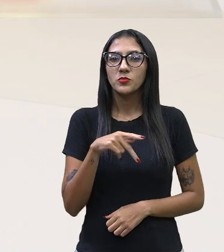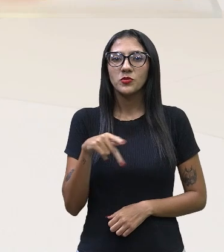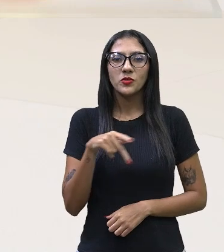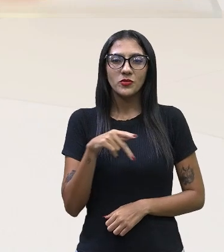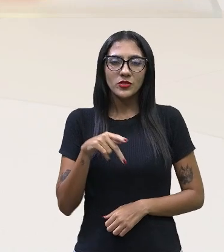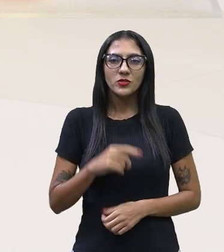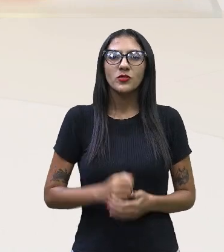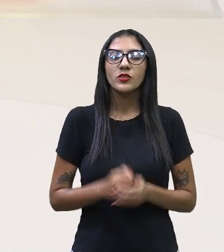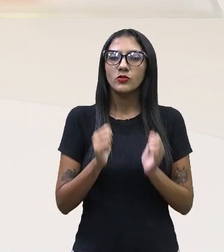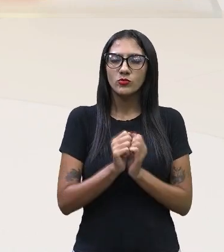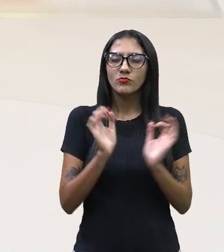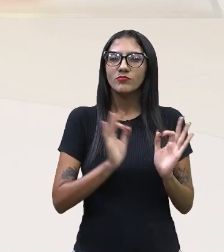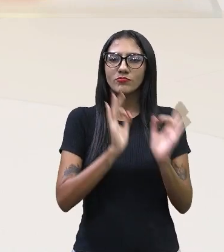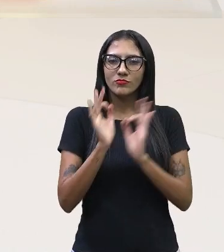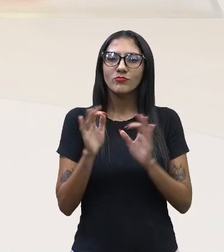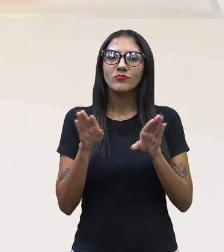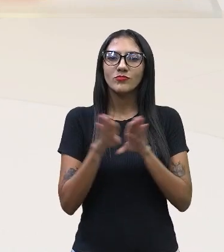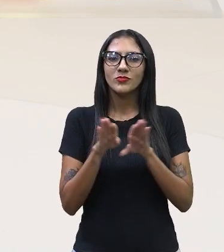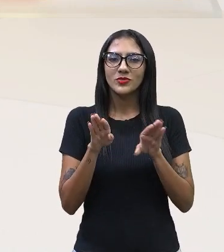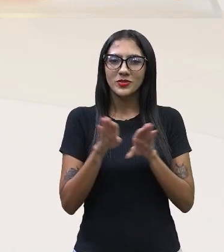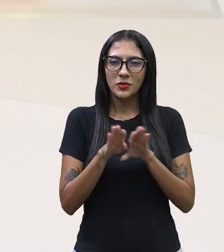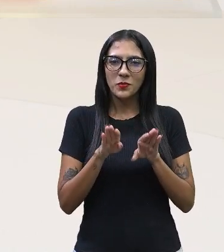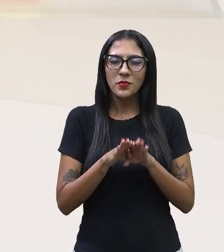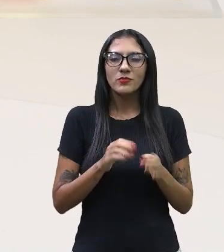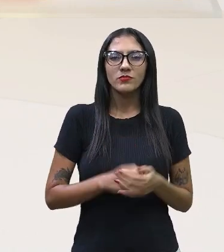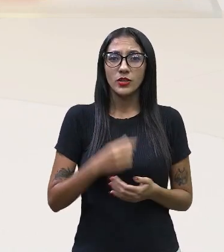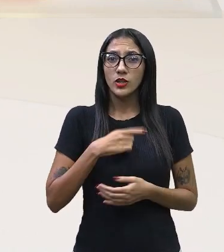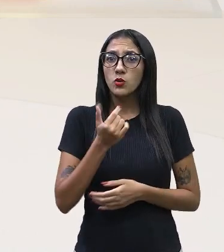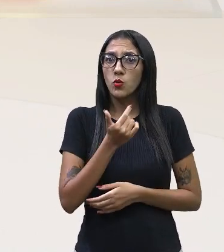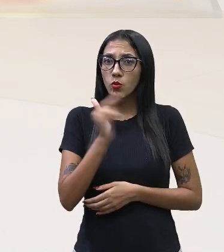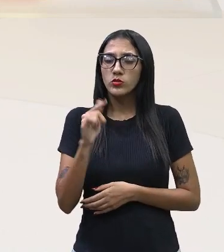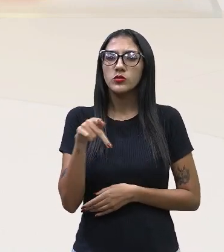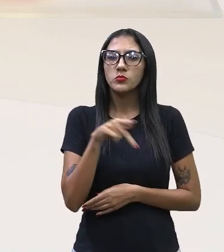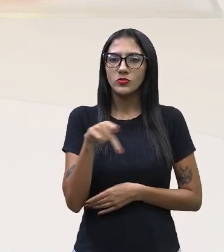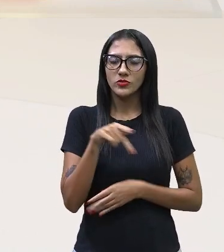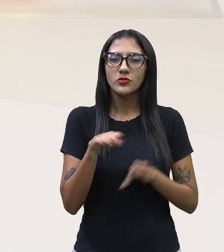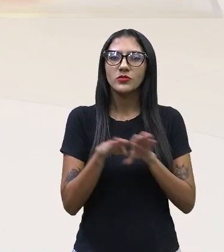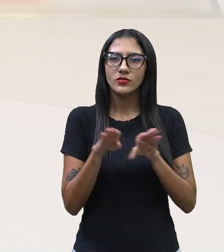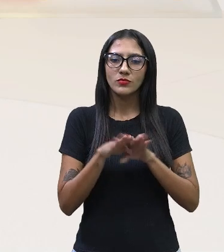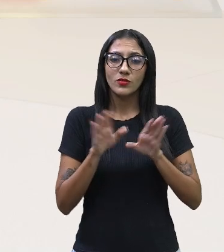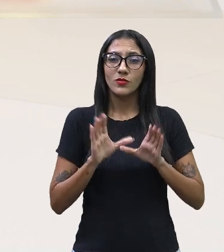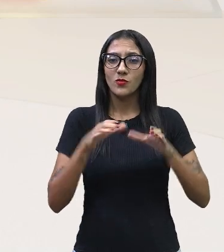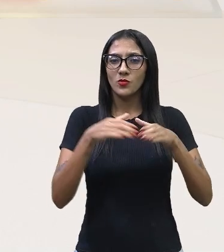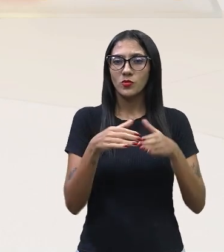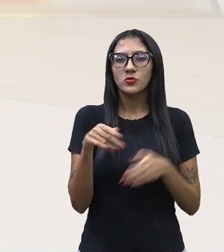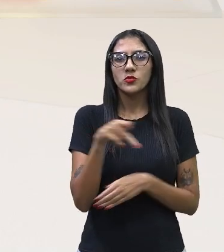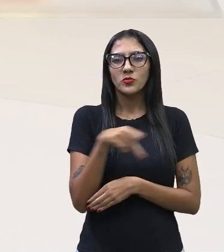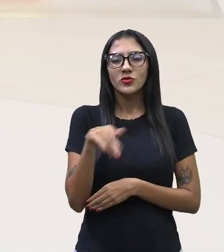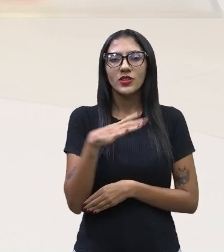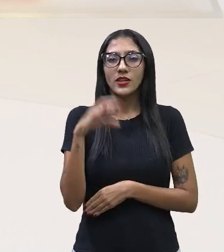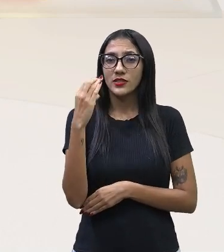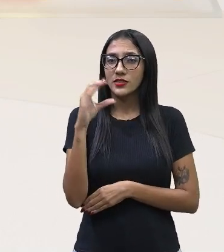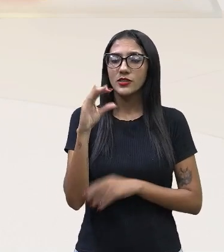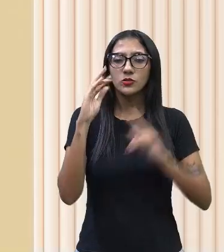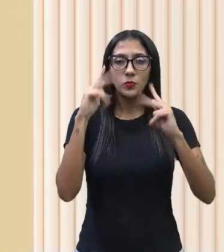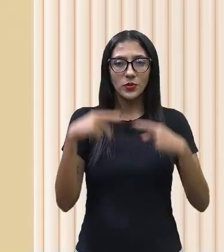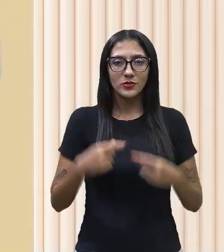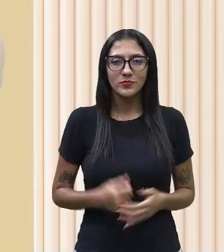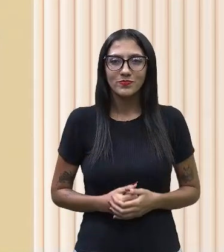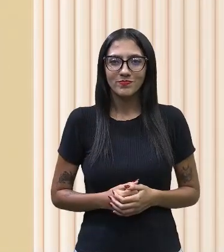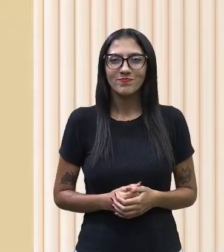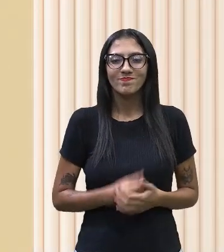a professora que vai continuar com vocês e temos outros professores que a gente funciona aqui, um grupo de professores de ciências humanas. E quem sou eu?